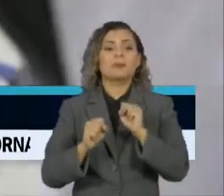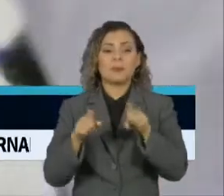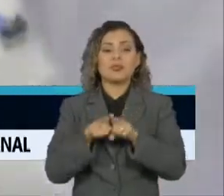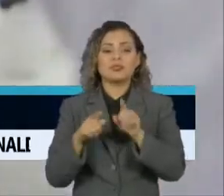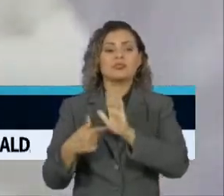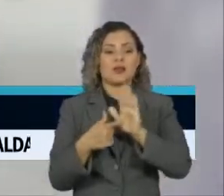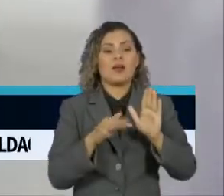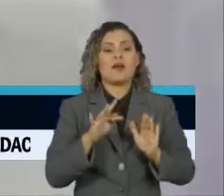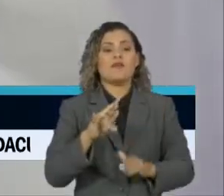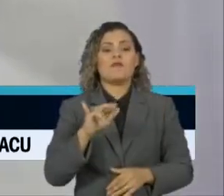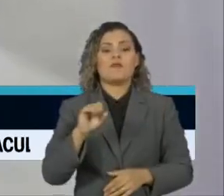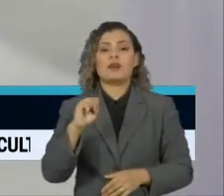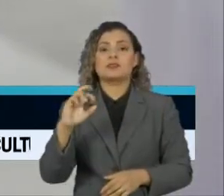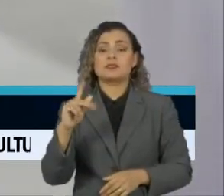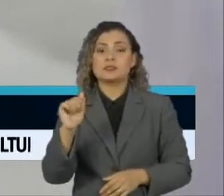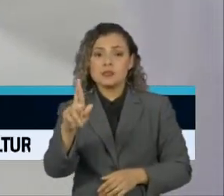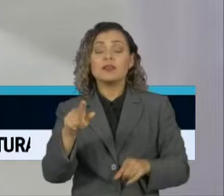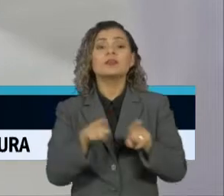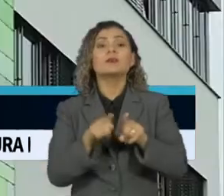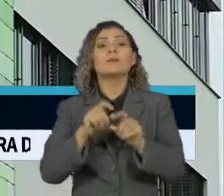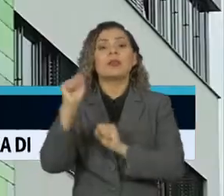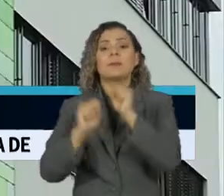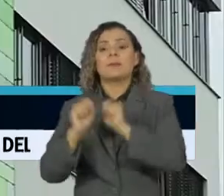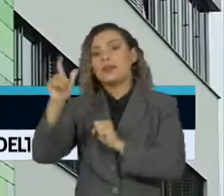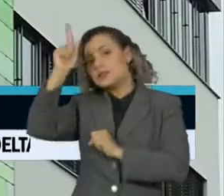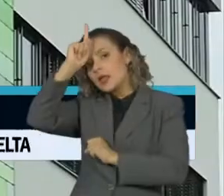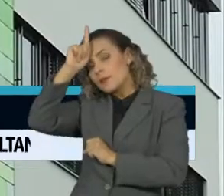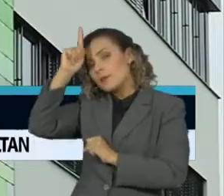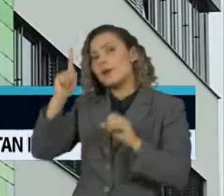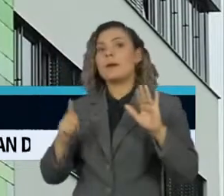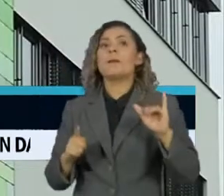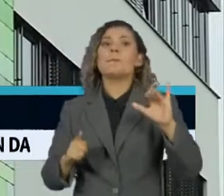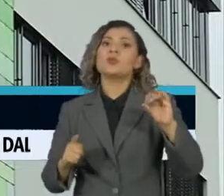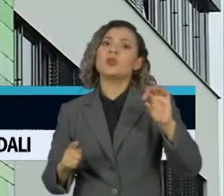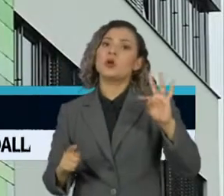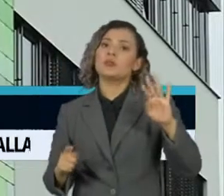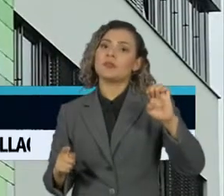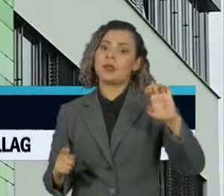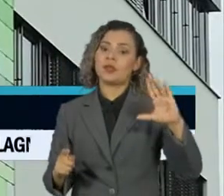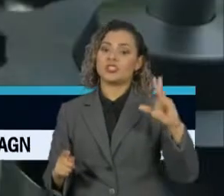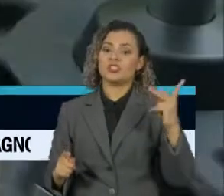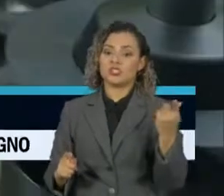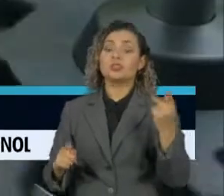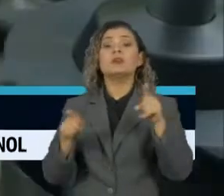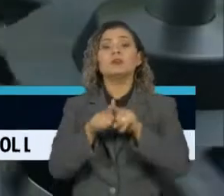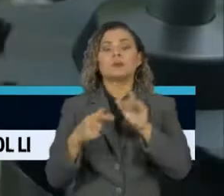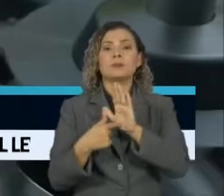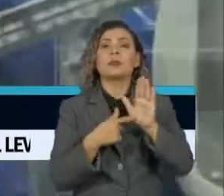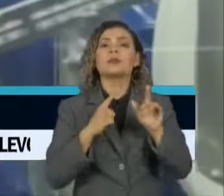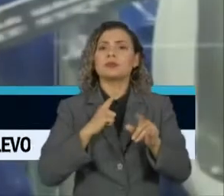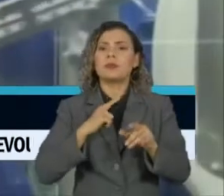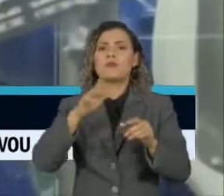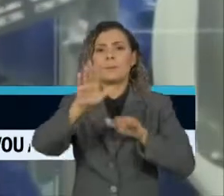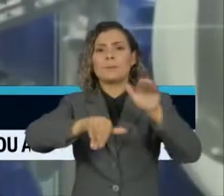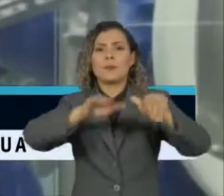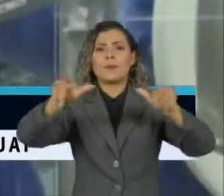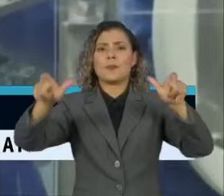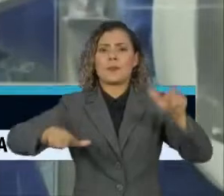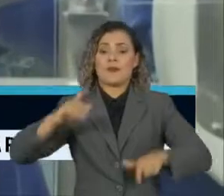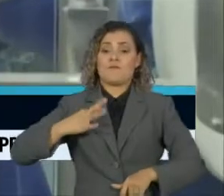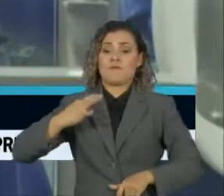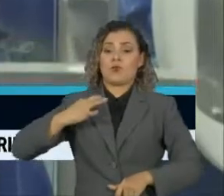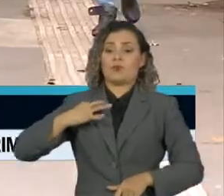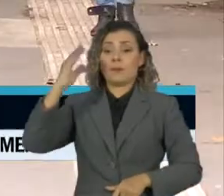de testagem da vacina desenvolvida com a empresa alemã Biotec. Para isso, recrutou novos voluntários, todos brasileiros.